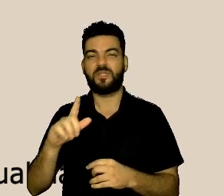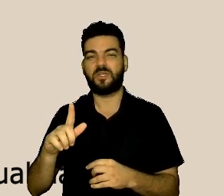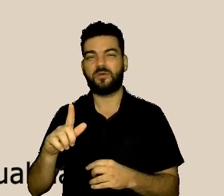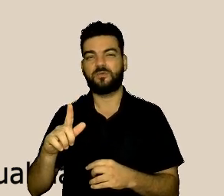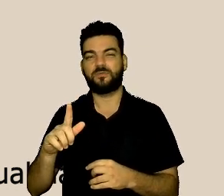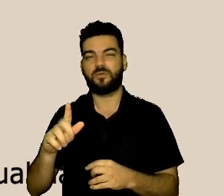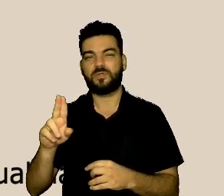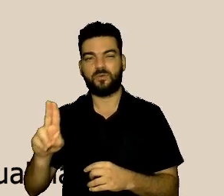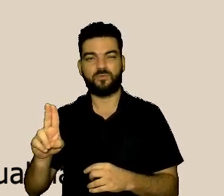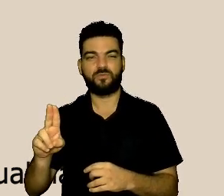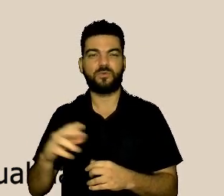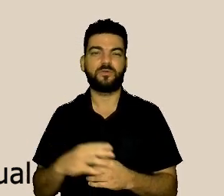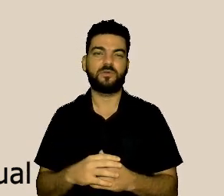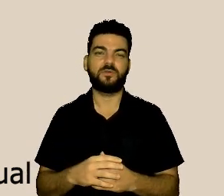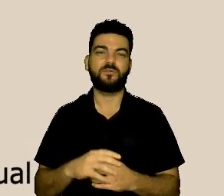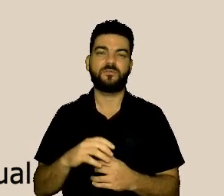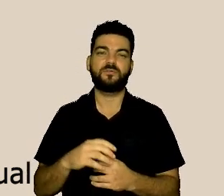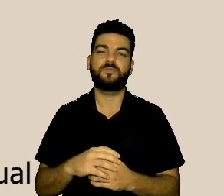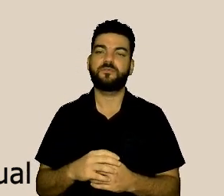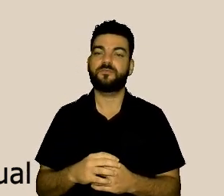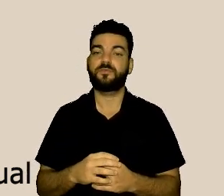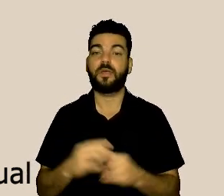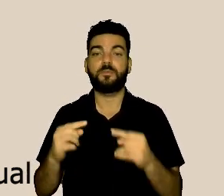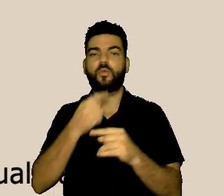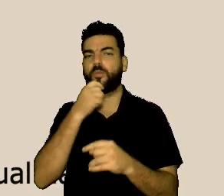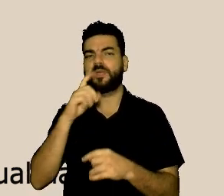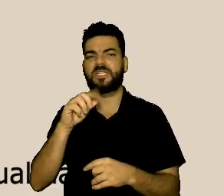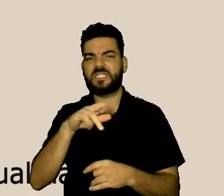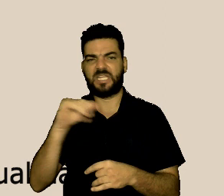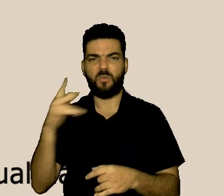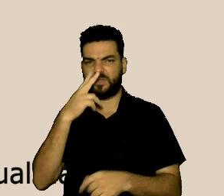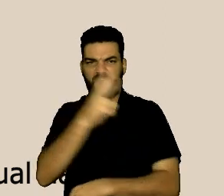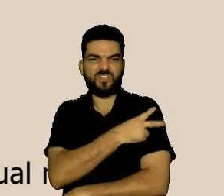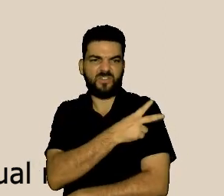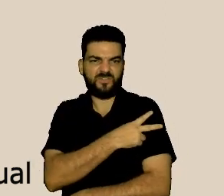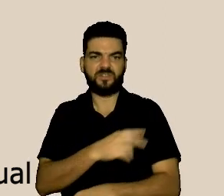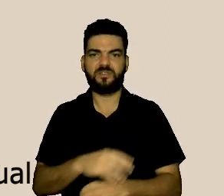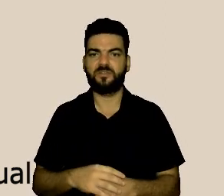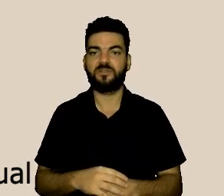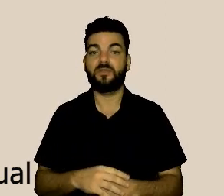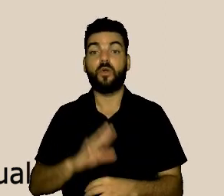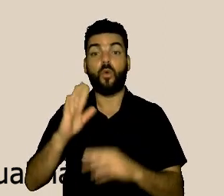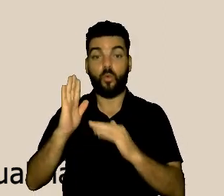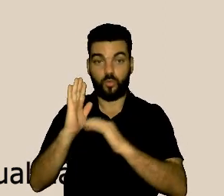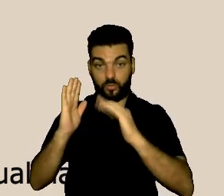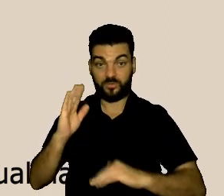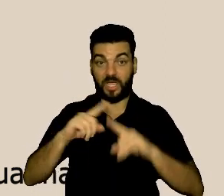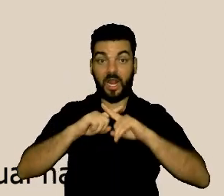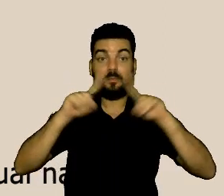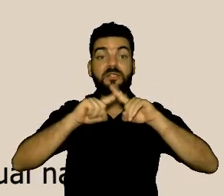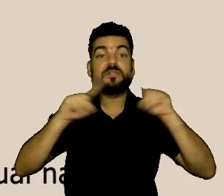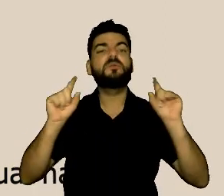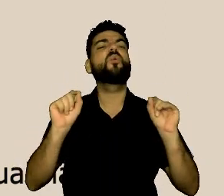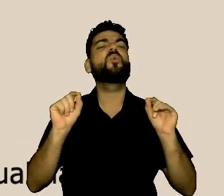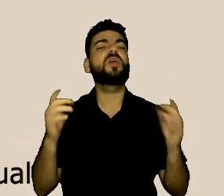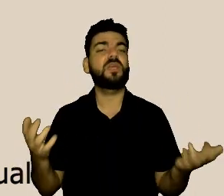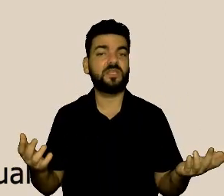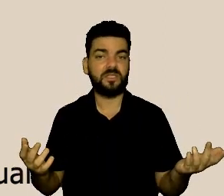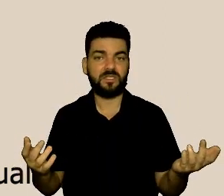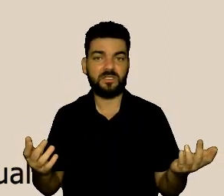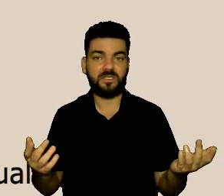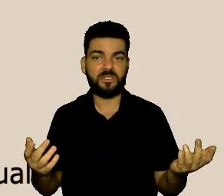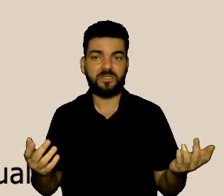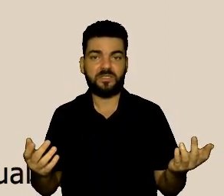A reclamação por sua vez, ela não chega a atingir esse ilícito ou irregularidade,